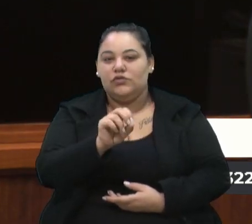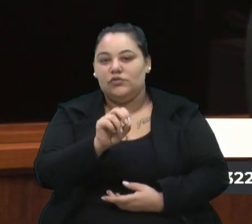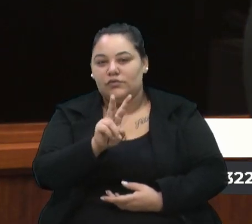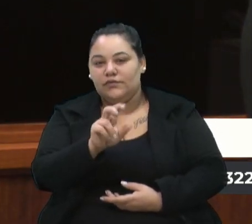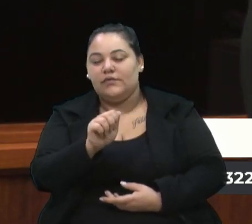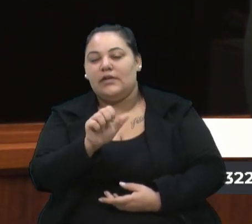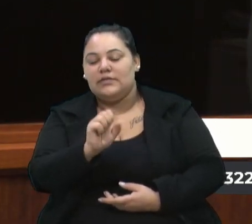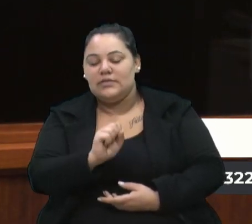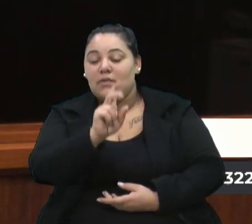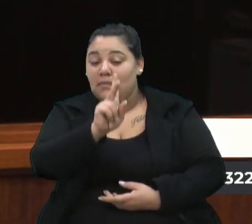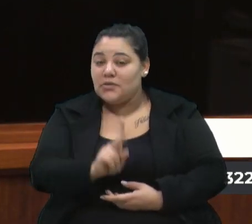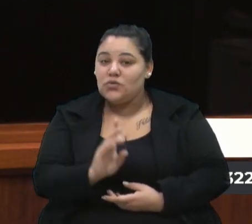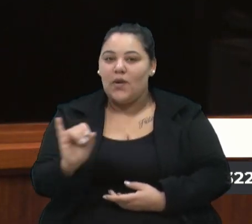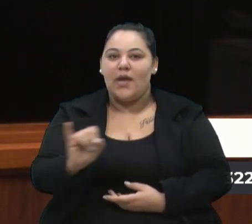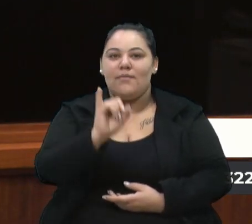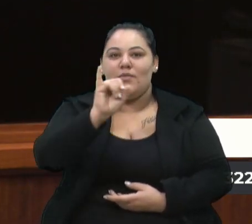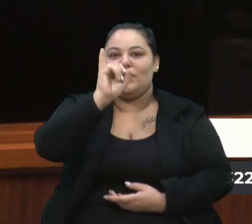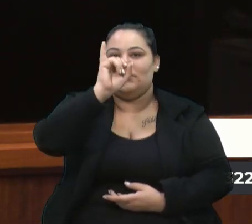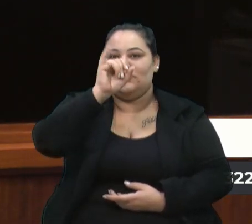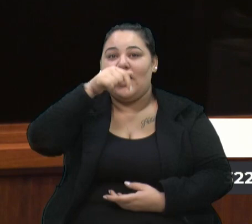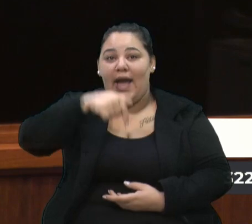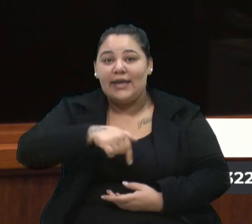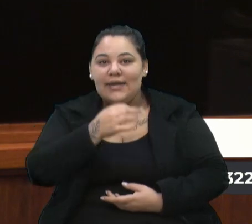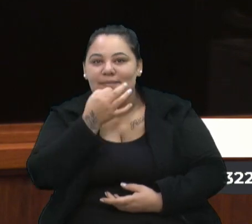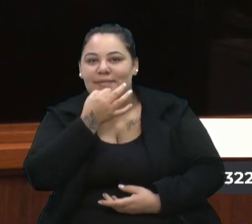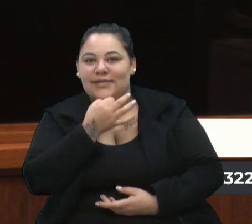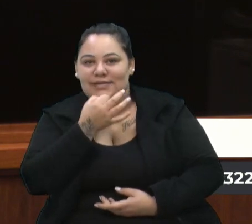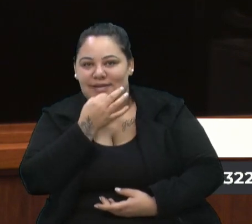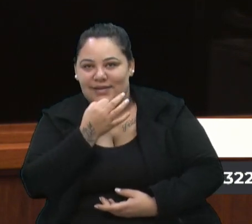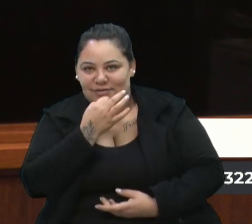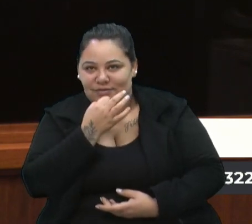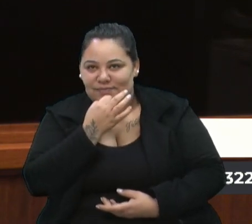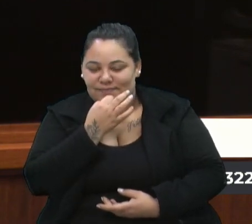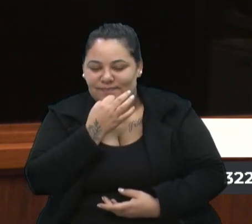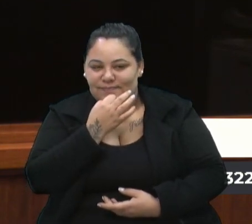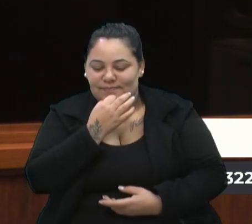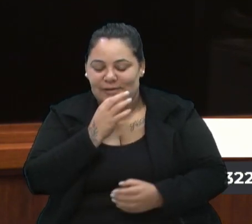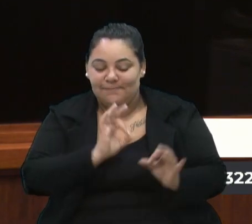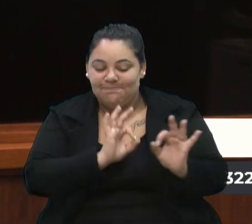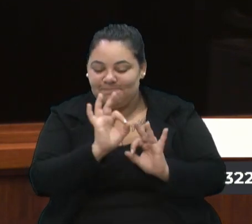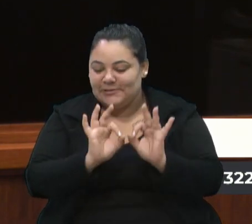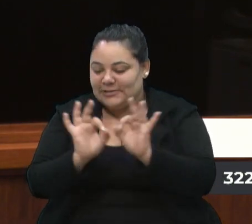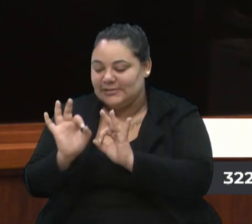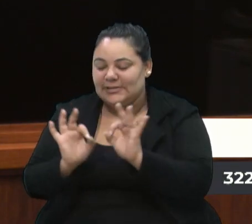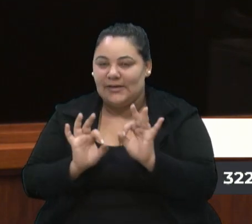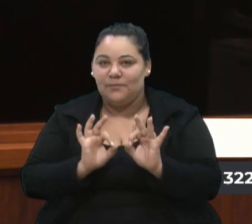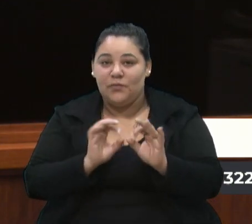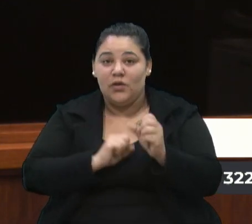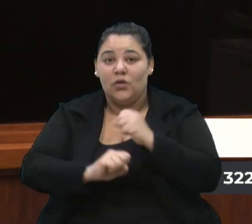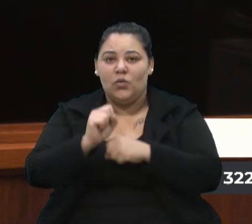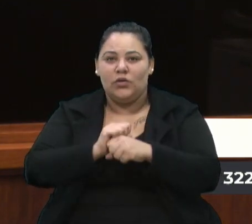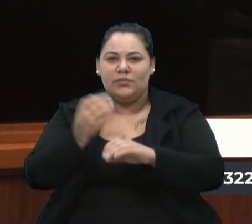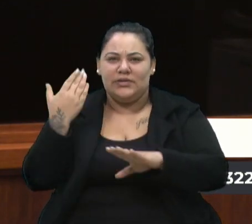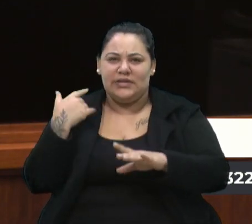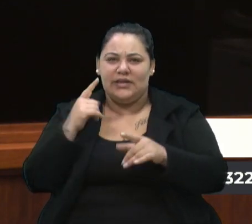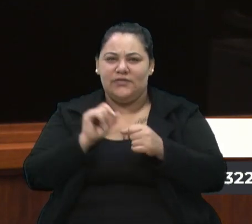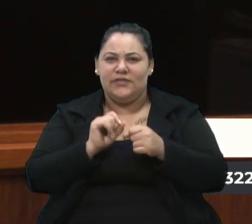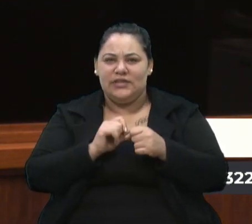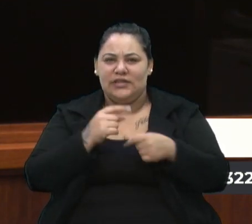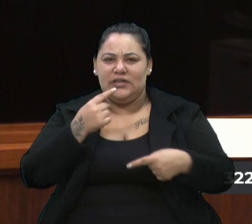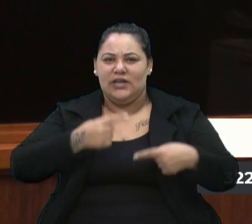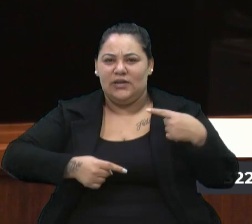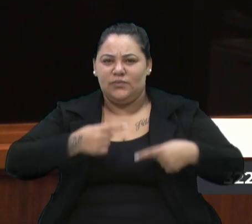para a cidade, para a manutenção da nossa, o ano passado aqui se fez todo um debate sobre o italiano,